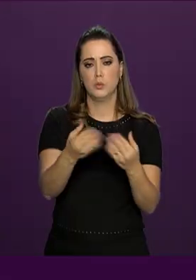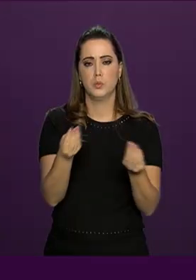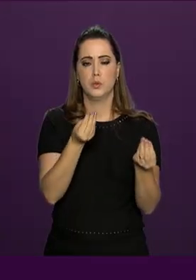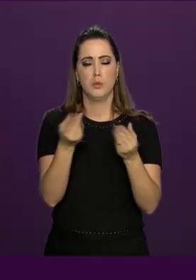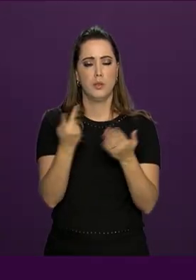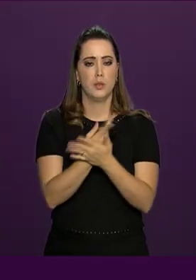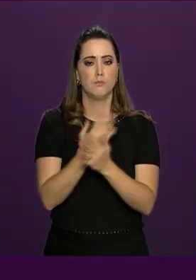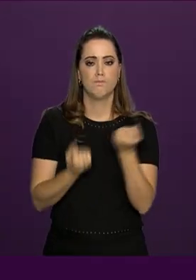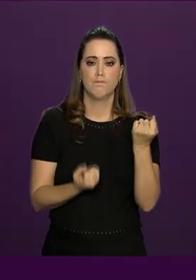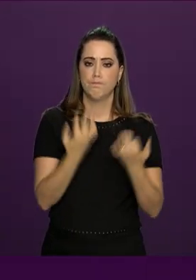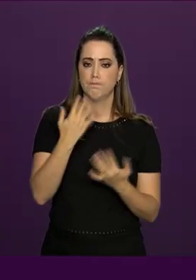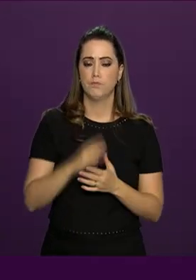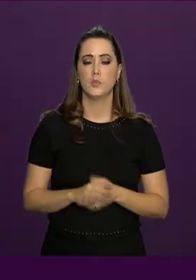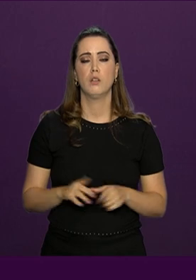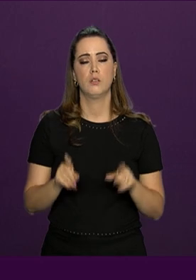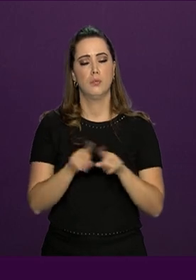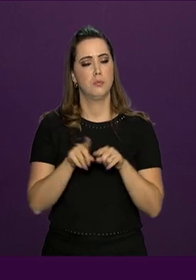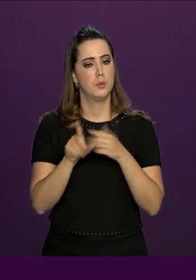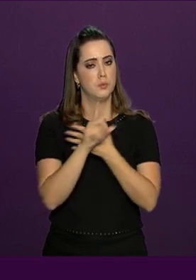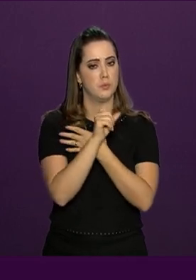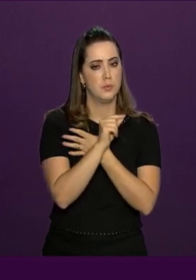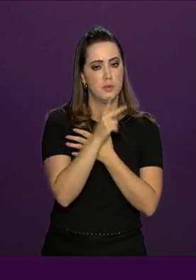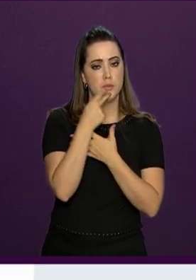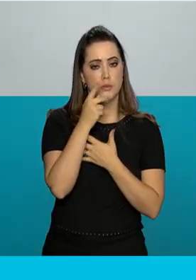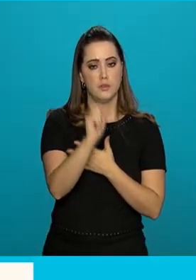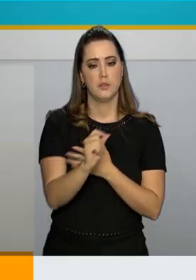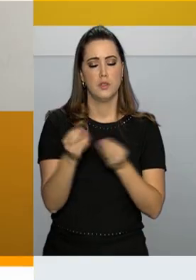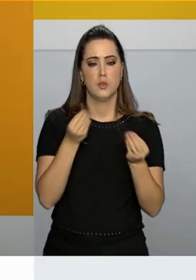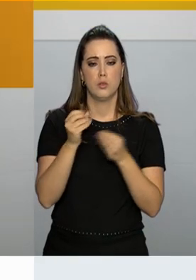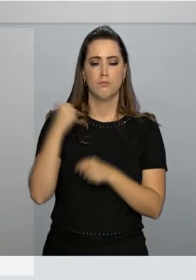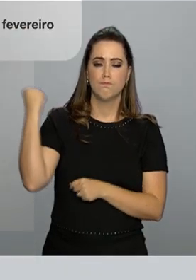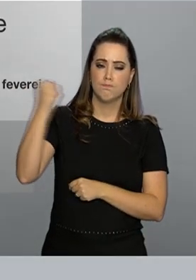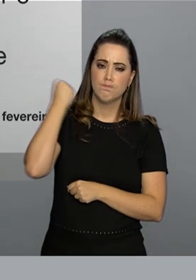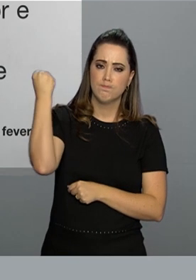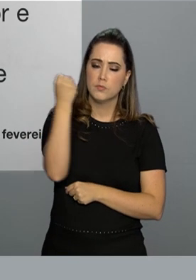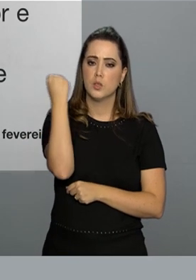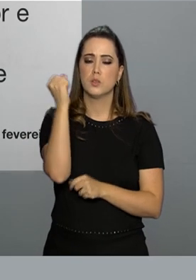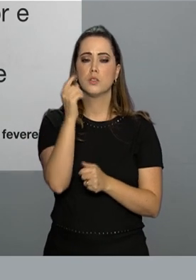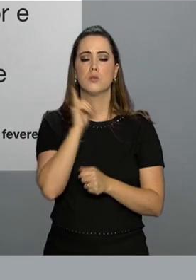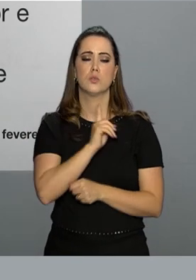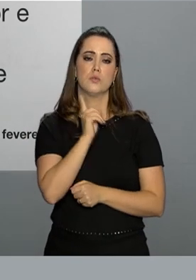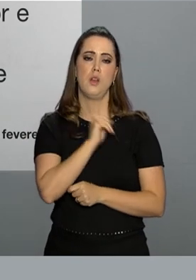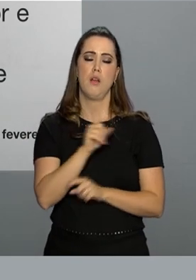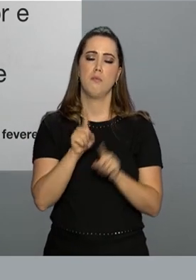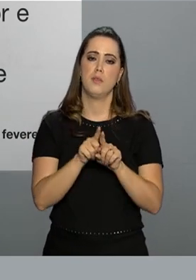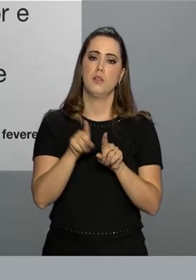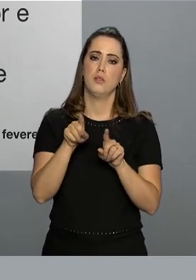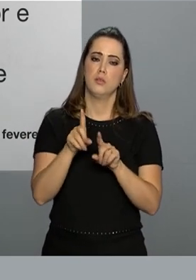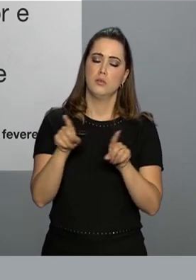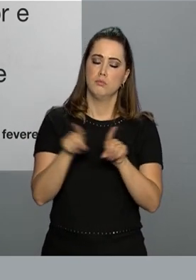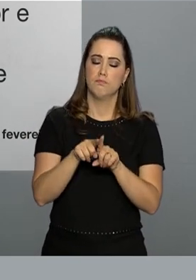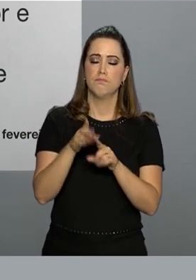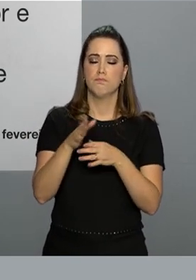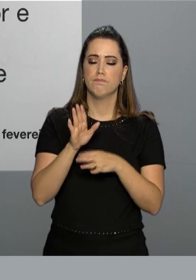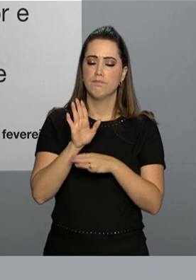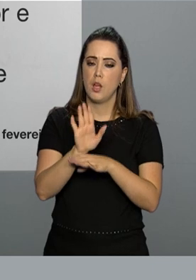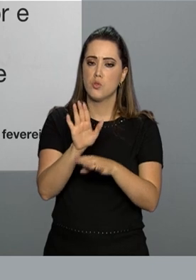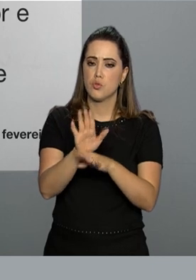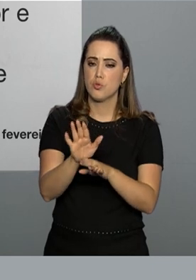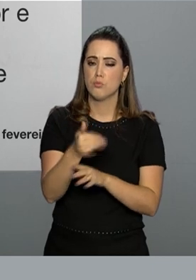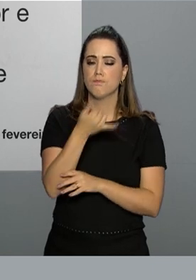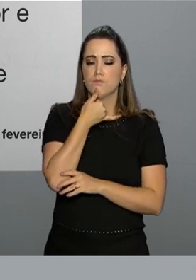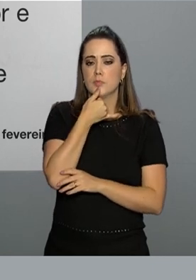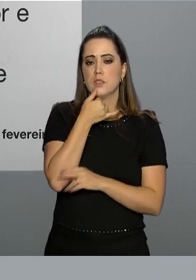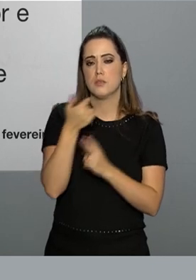incêndio. Pelas redes sociais, afirmou que, como torcedor e esportista, solidariza-se com as famílias das